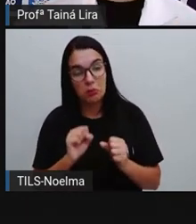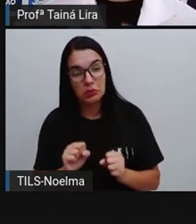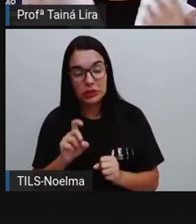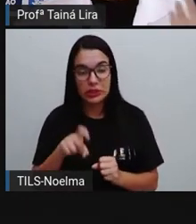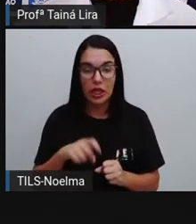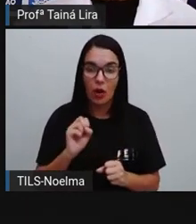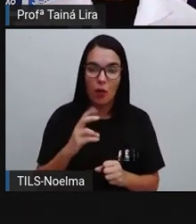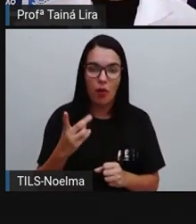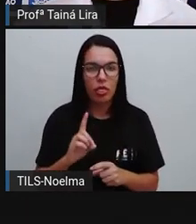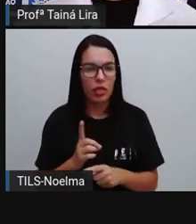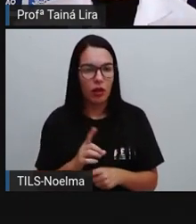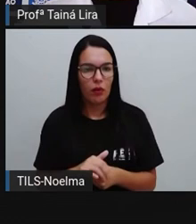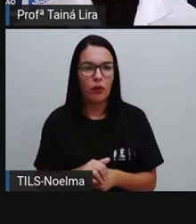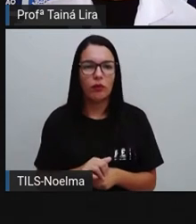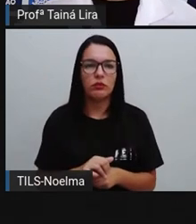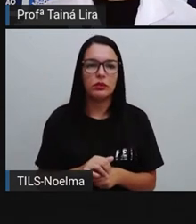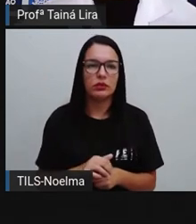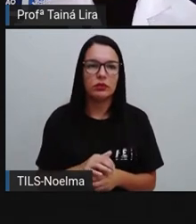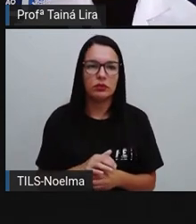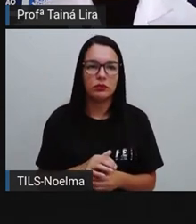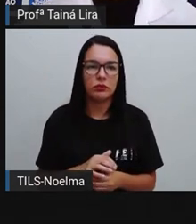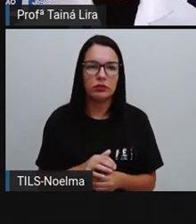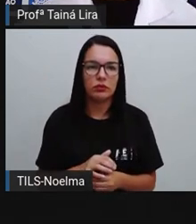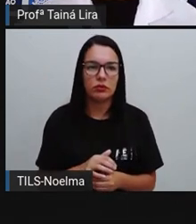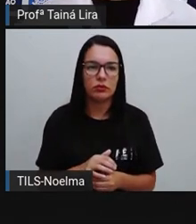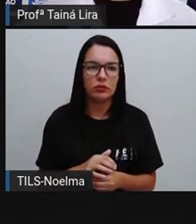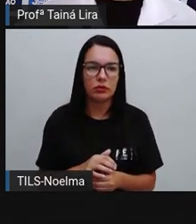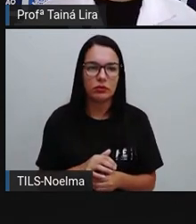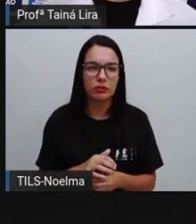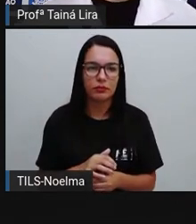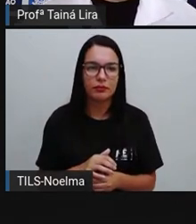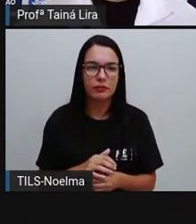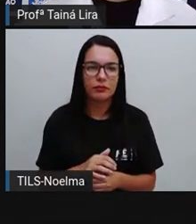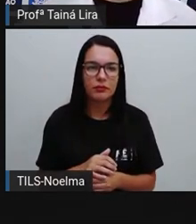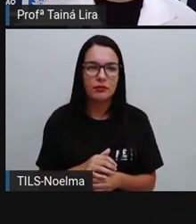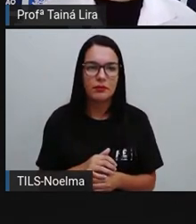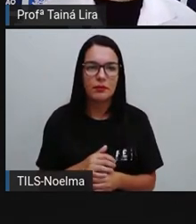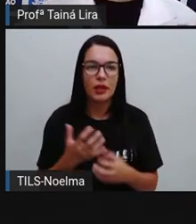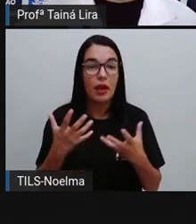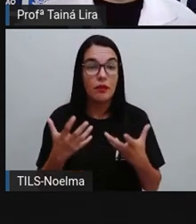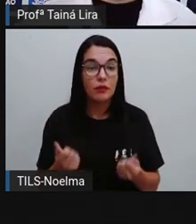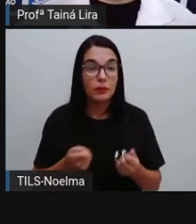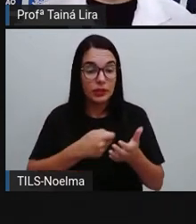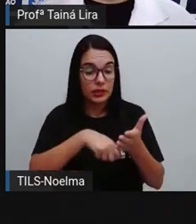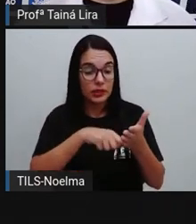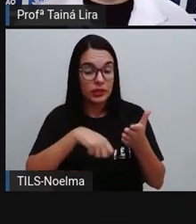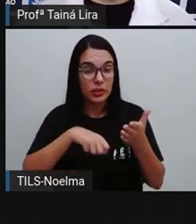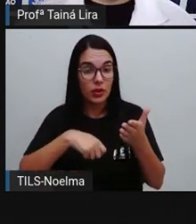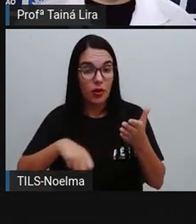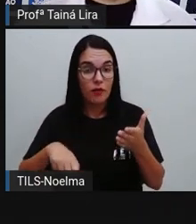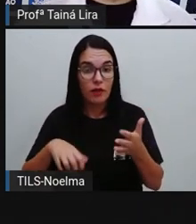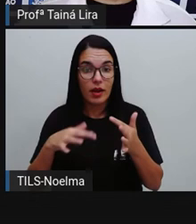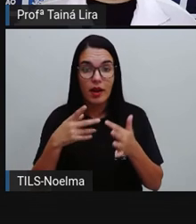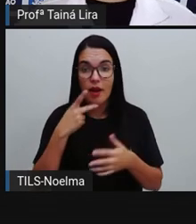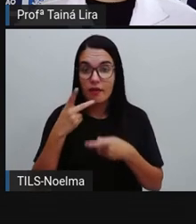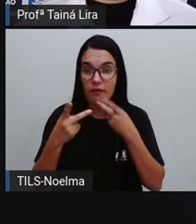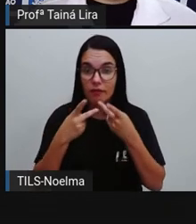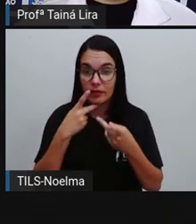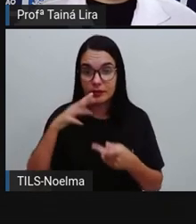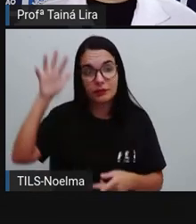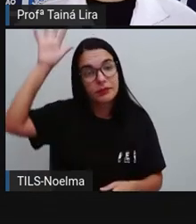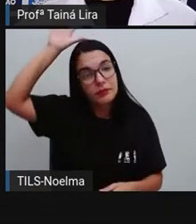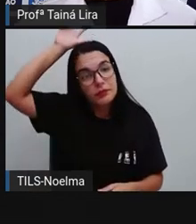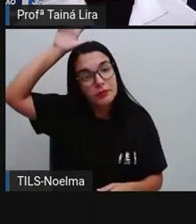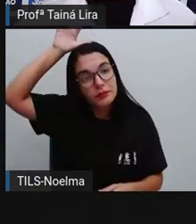machucar. Mas ela poderia ter se machucado? Poderia, tá? Então vamos escrever a fala de Cebolinha. Quando ele disse que